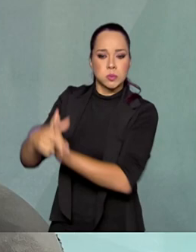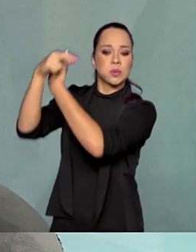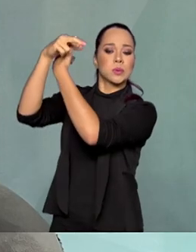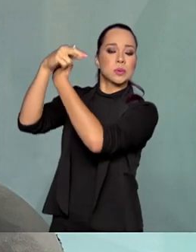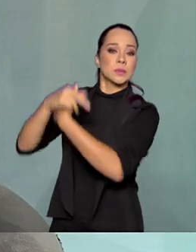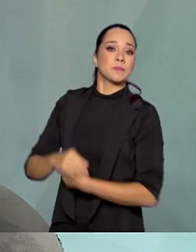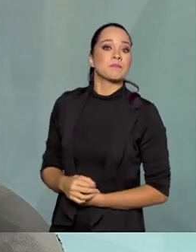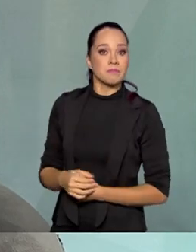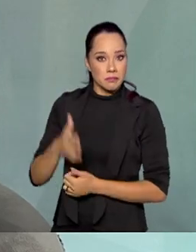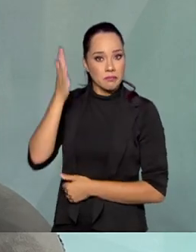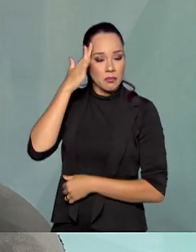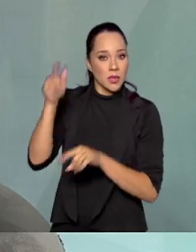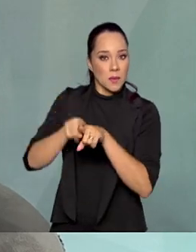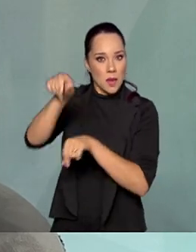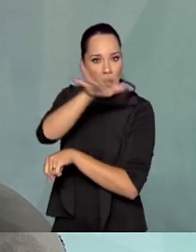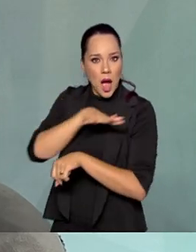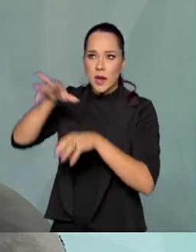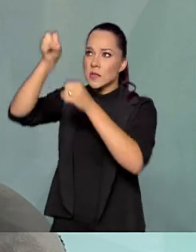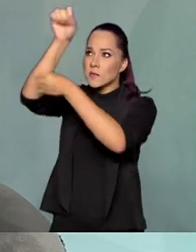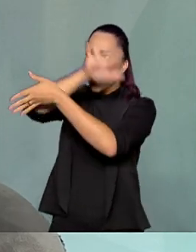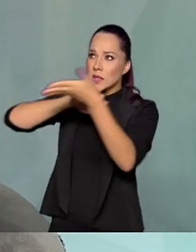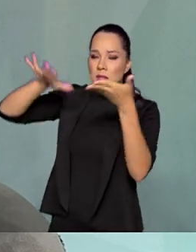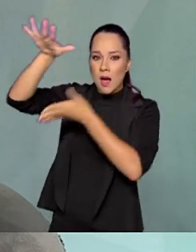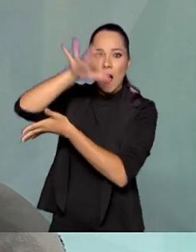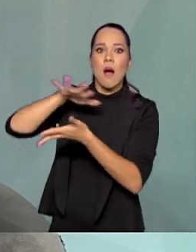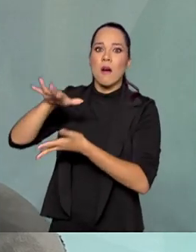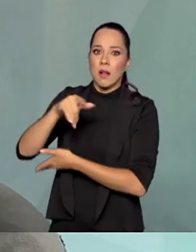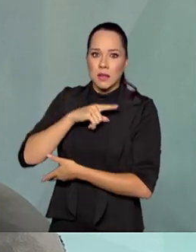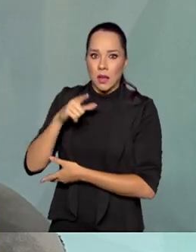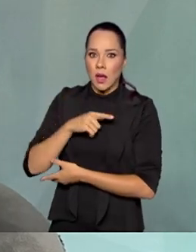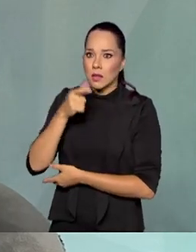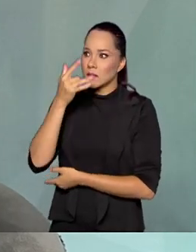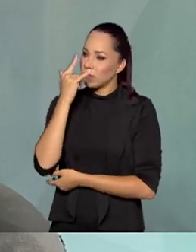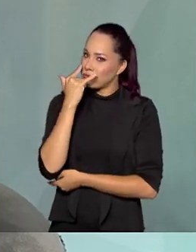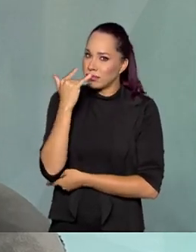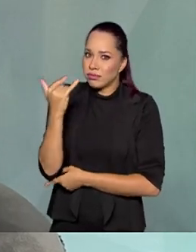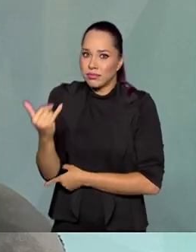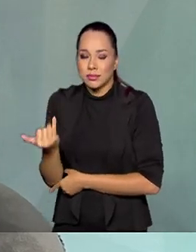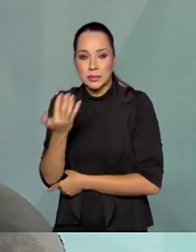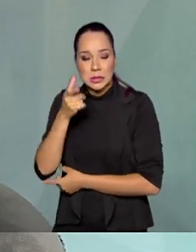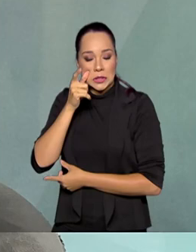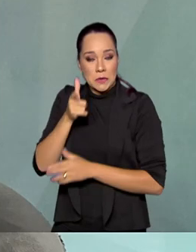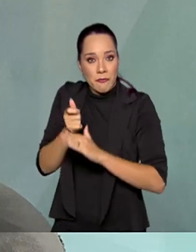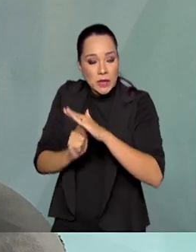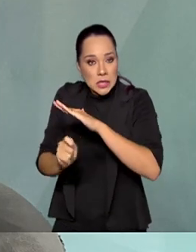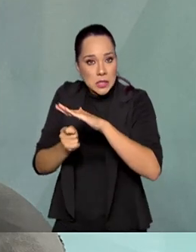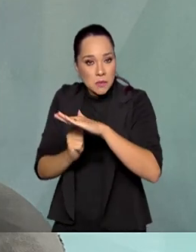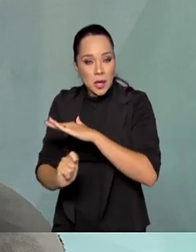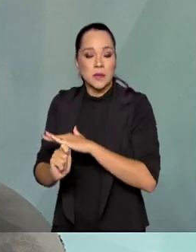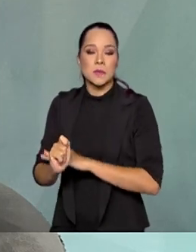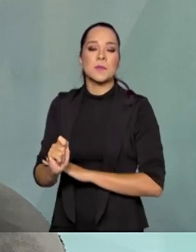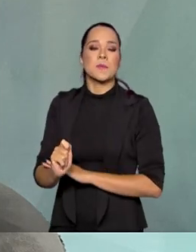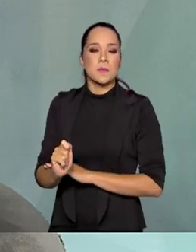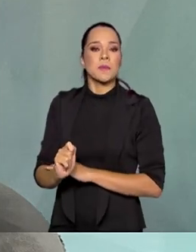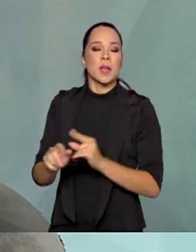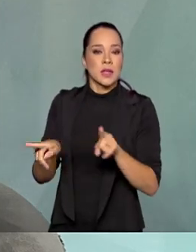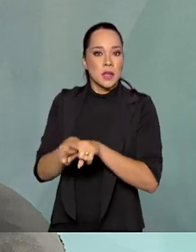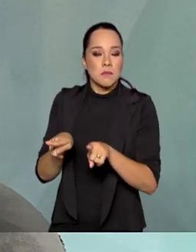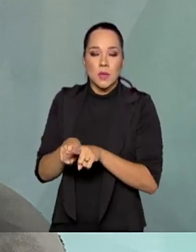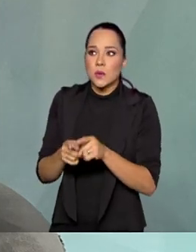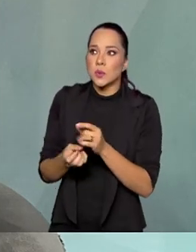E é sabido que o setor espacial, ele tem um poder assim de atração de investimentos e de, desculpe, de